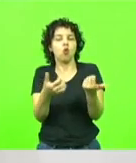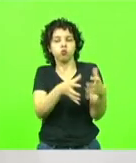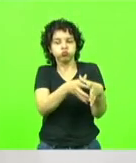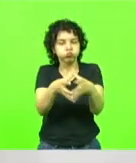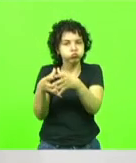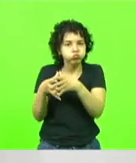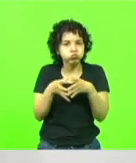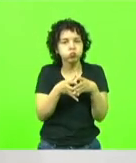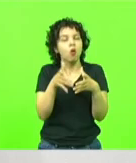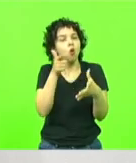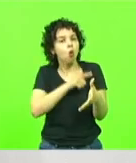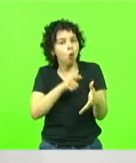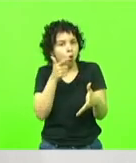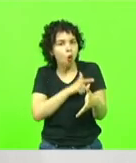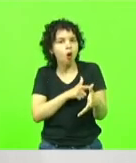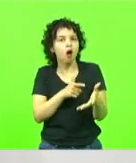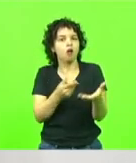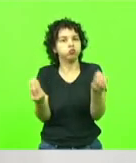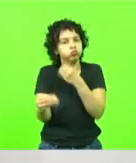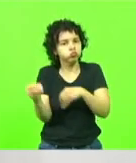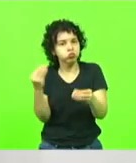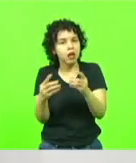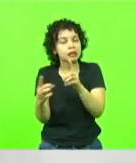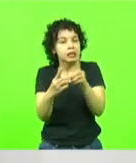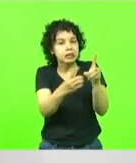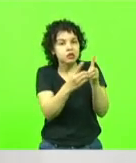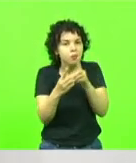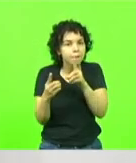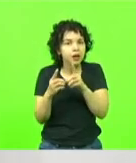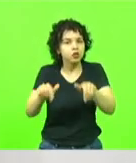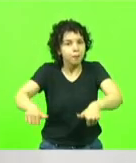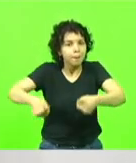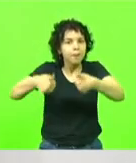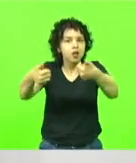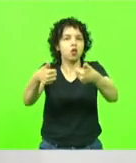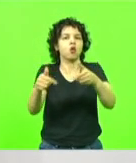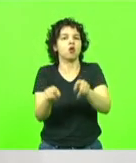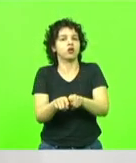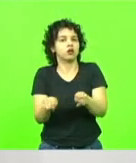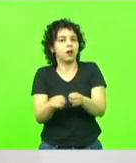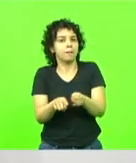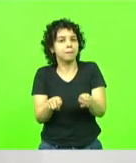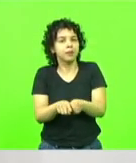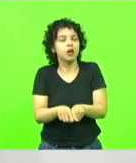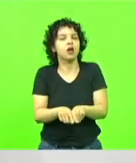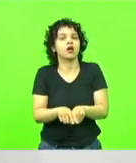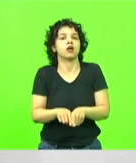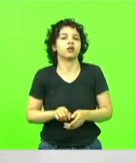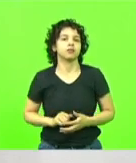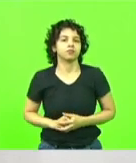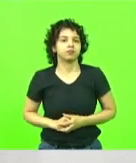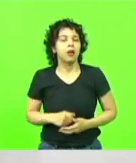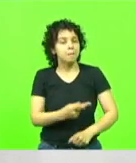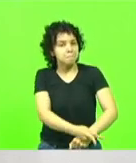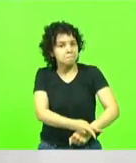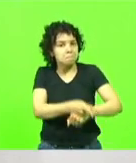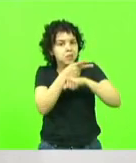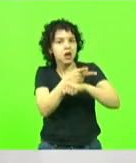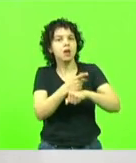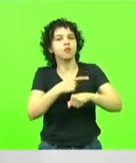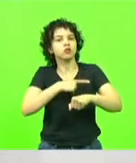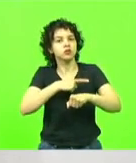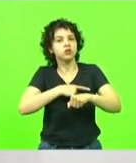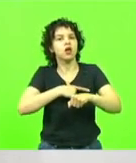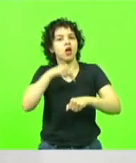todas as formas de atendimento e melhoria desses processos, sendo, inclusive, reconhecido através de prêmios nacionais e